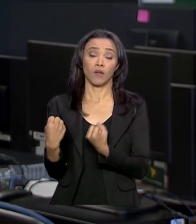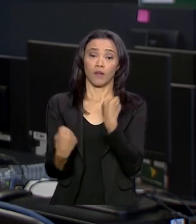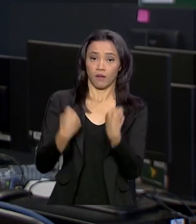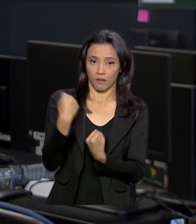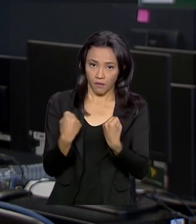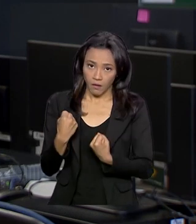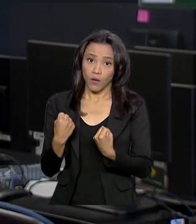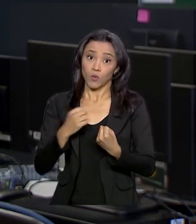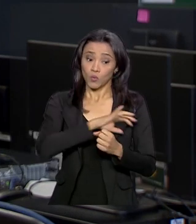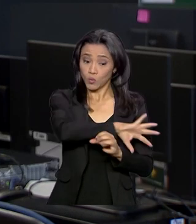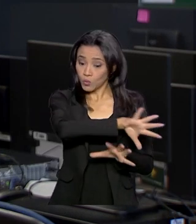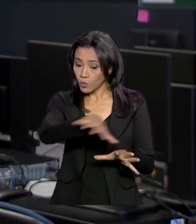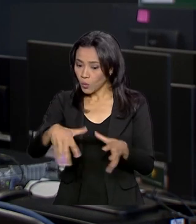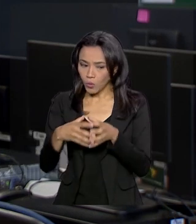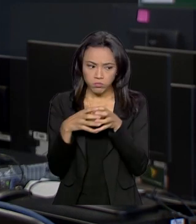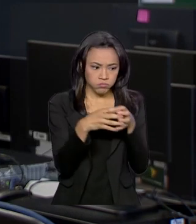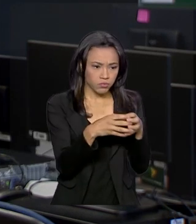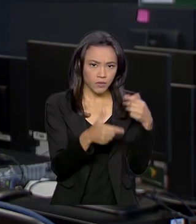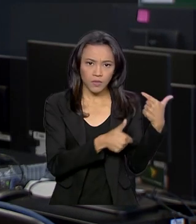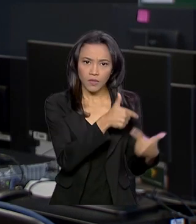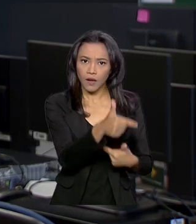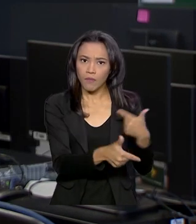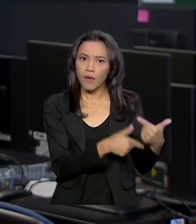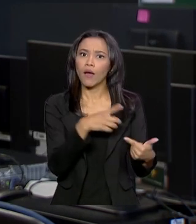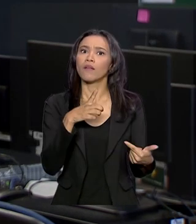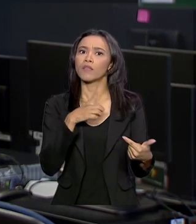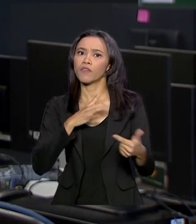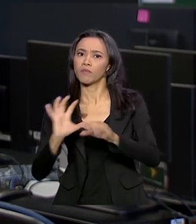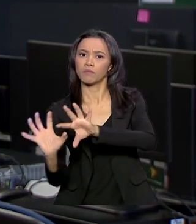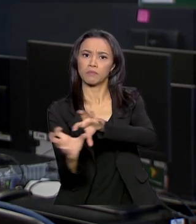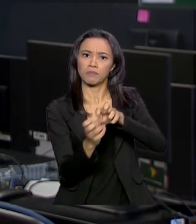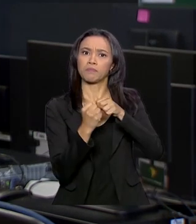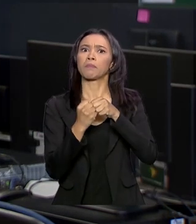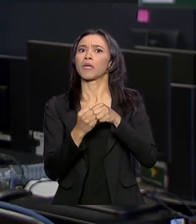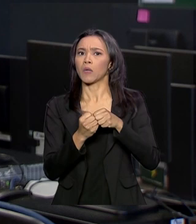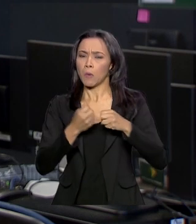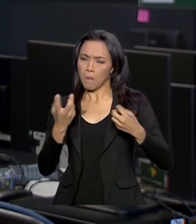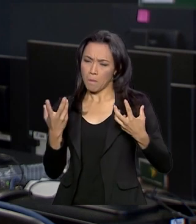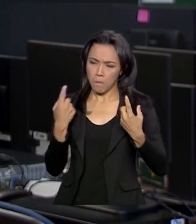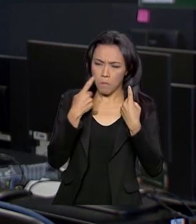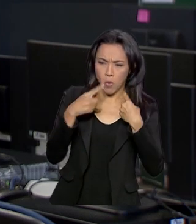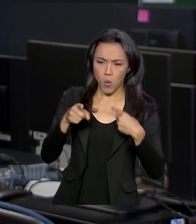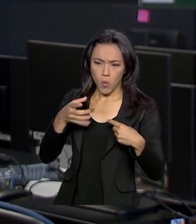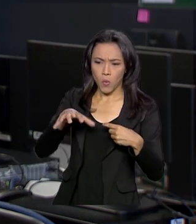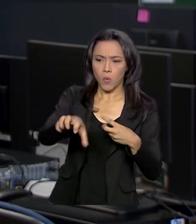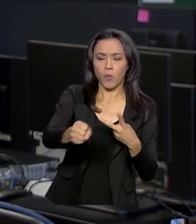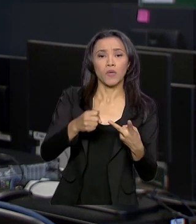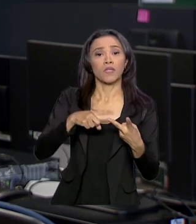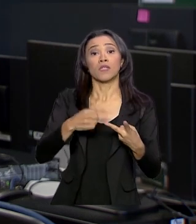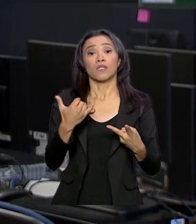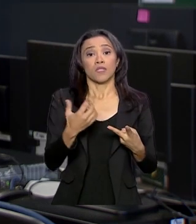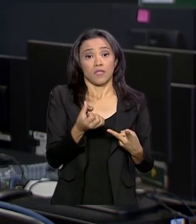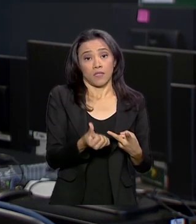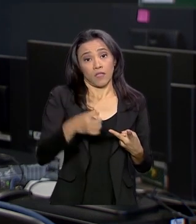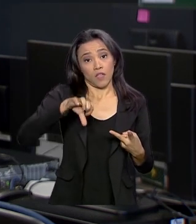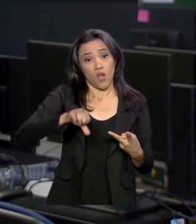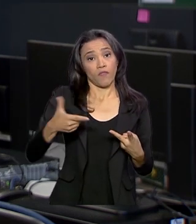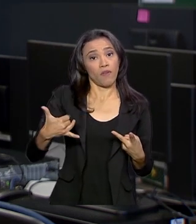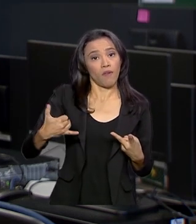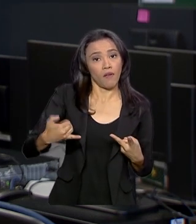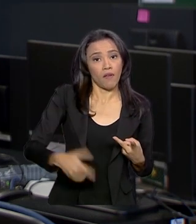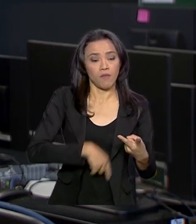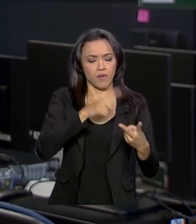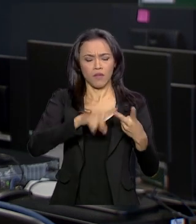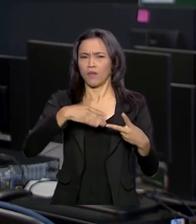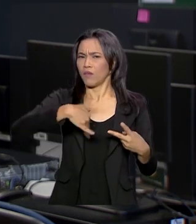conjunta resultou na recuperação de 132 veículos roubados, apreensão de 69 armas e de mais de 15